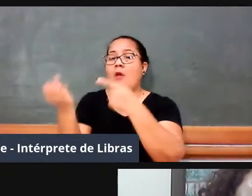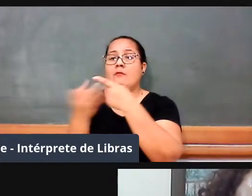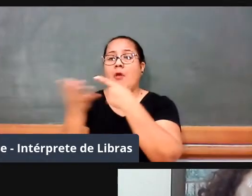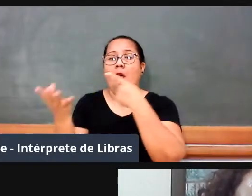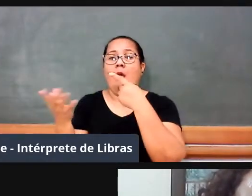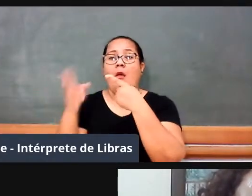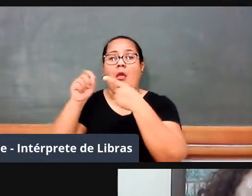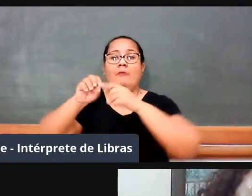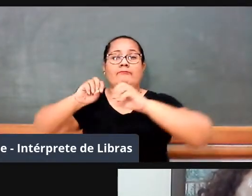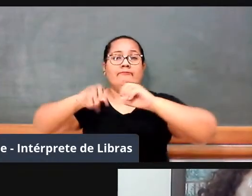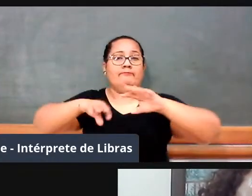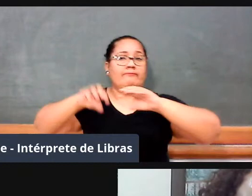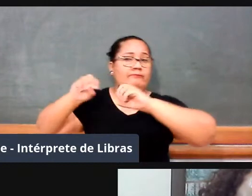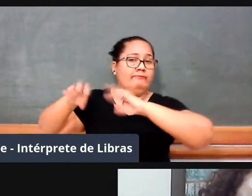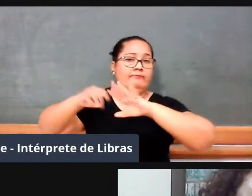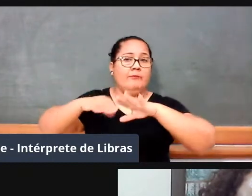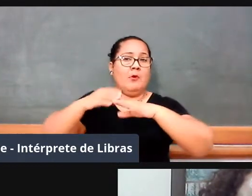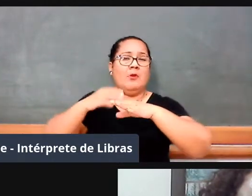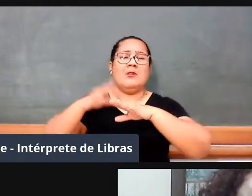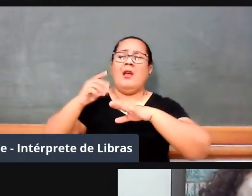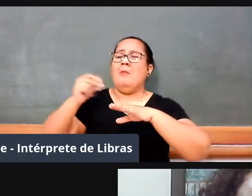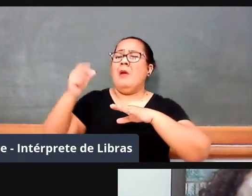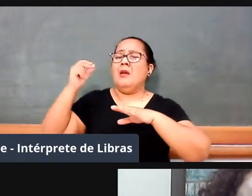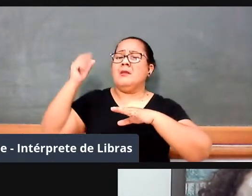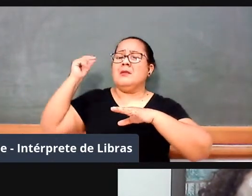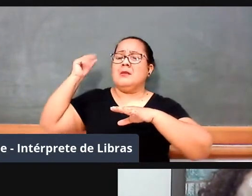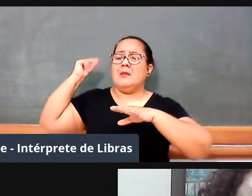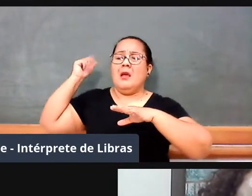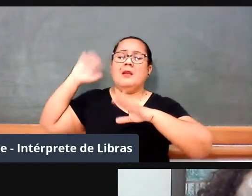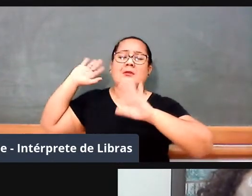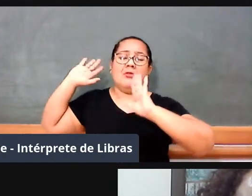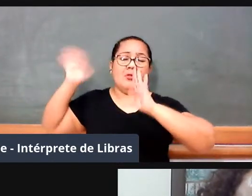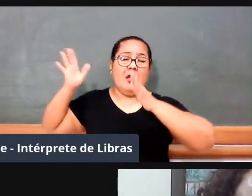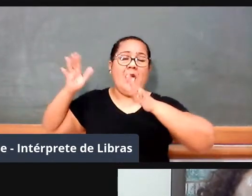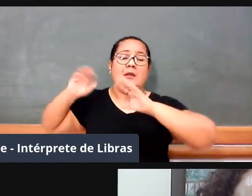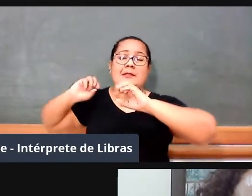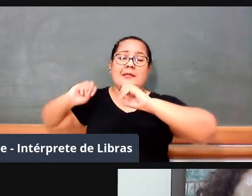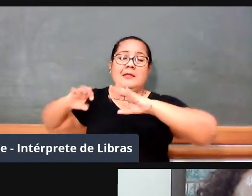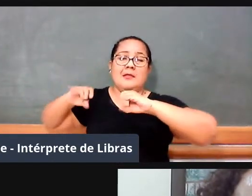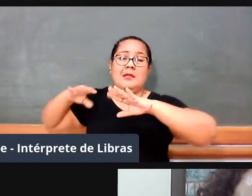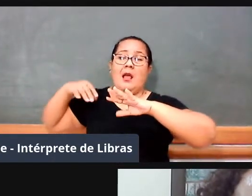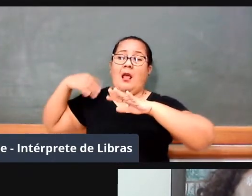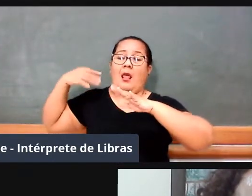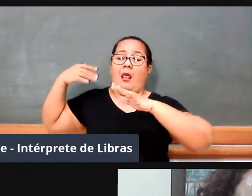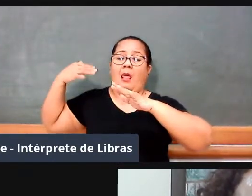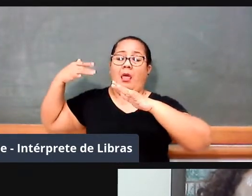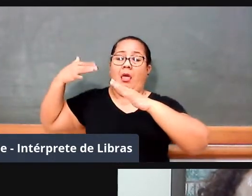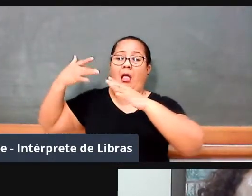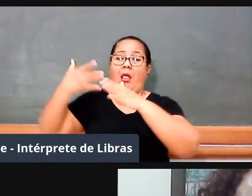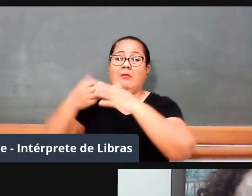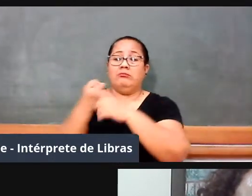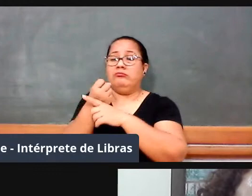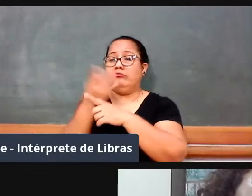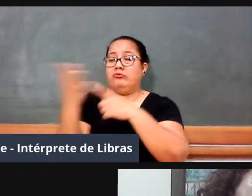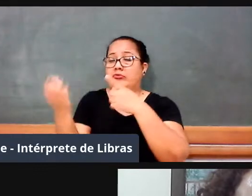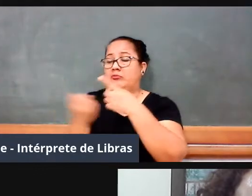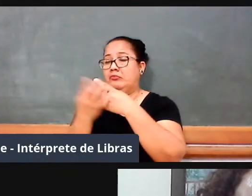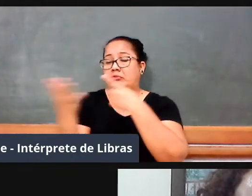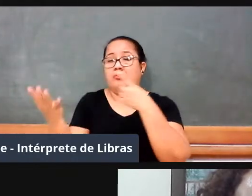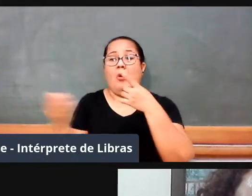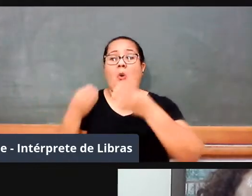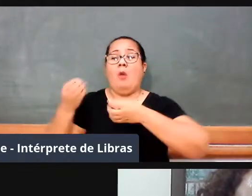trazendo o ensino de frações desde tempos antigos até ensino de frações presentes na